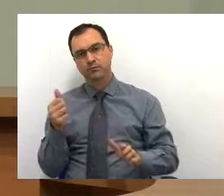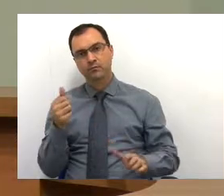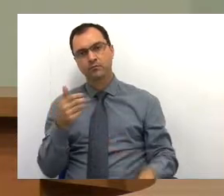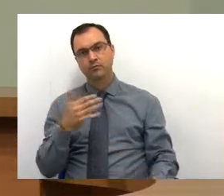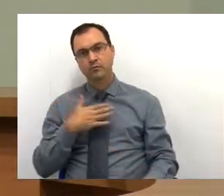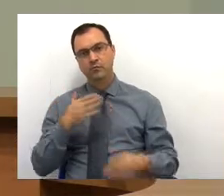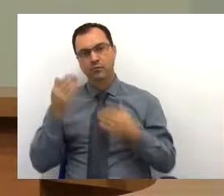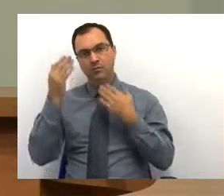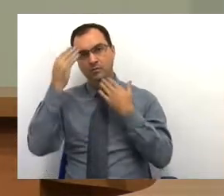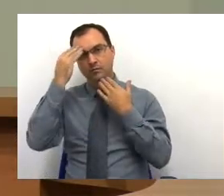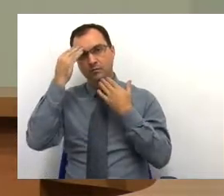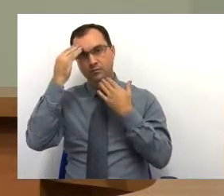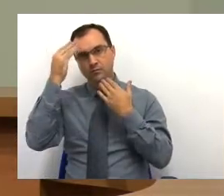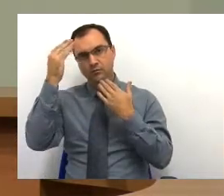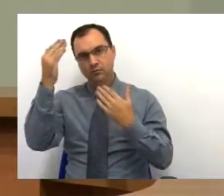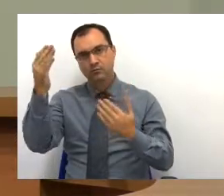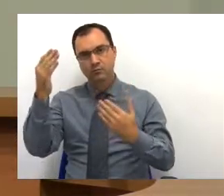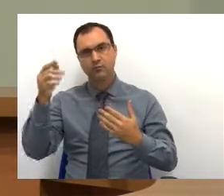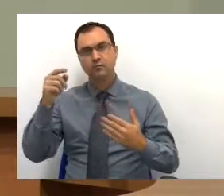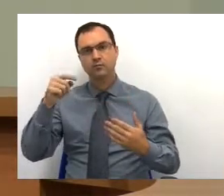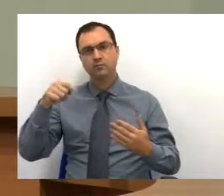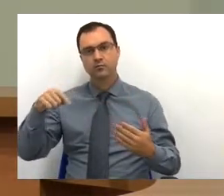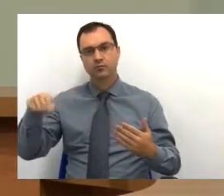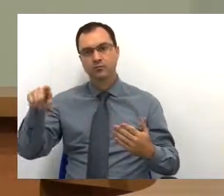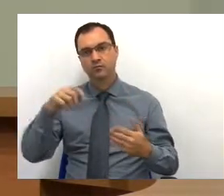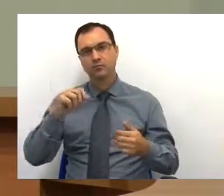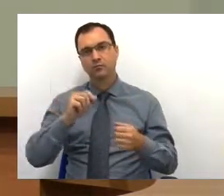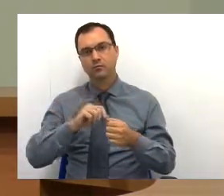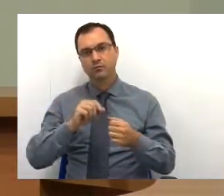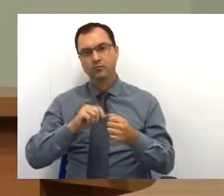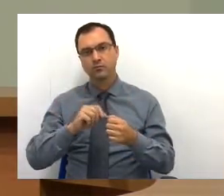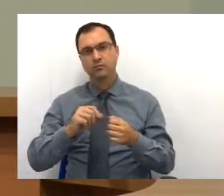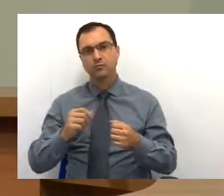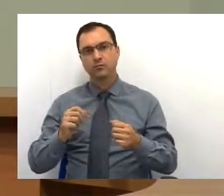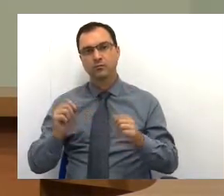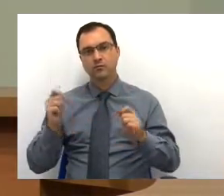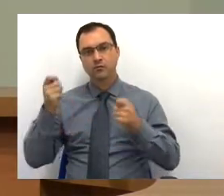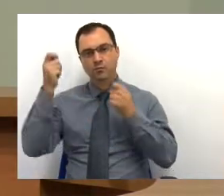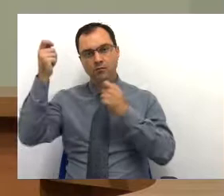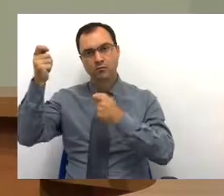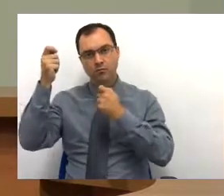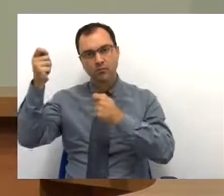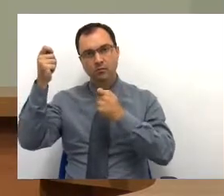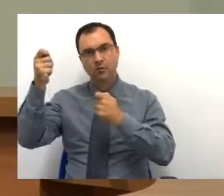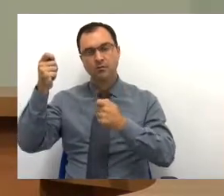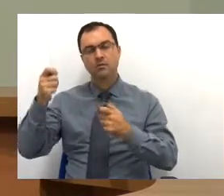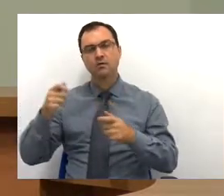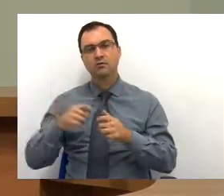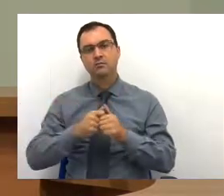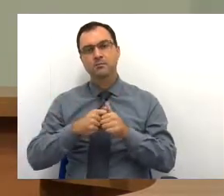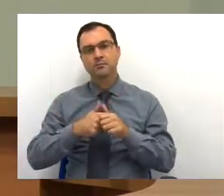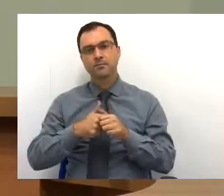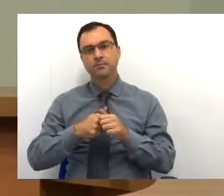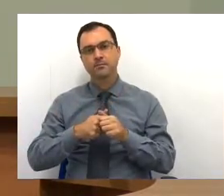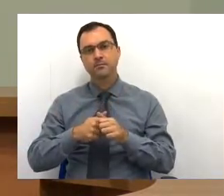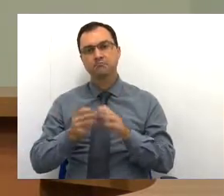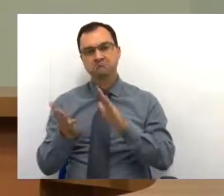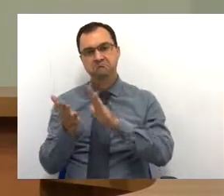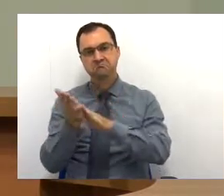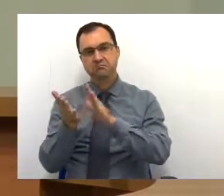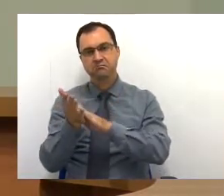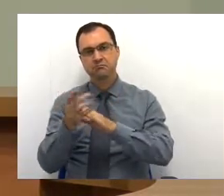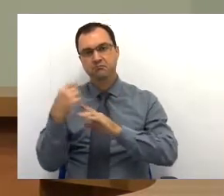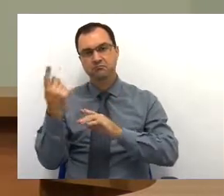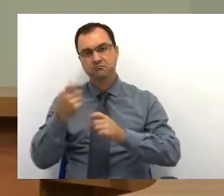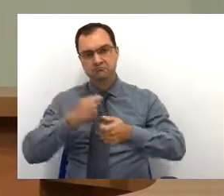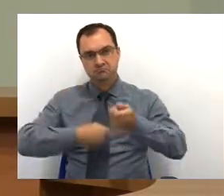agradecimentos pela forma em que estão sendo feitas as campanhas de castração nos bairros. Parabéns por essa